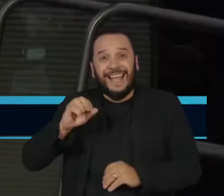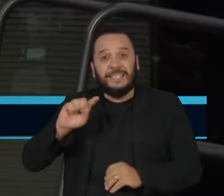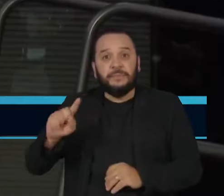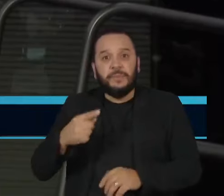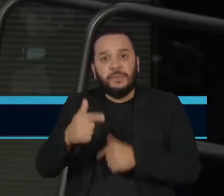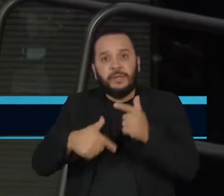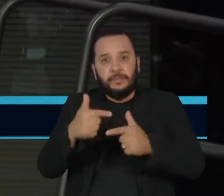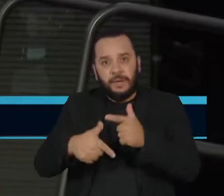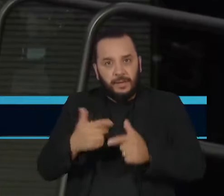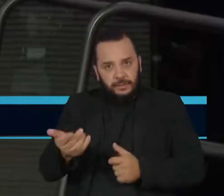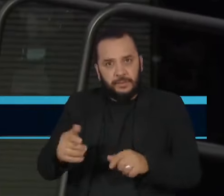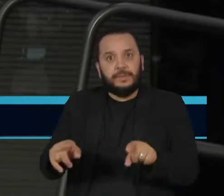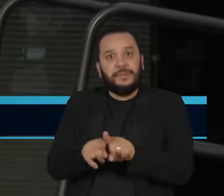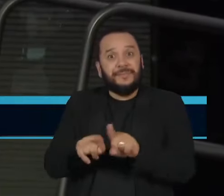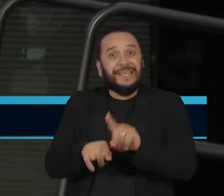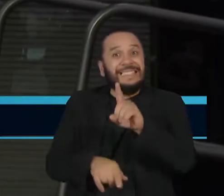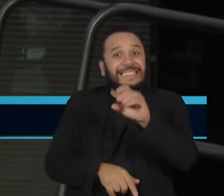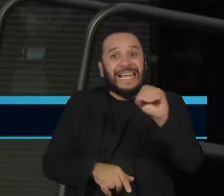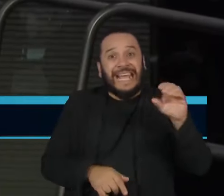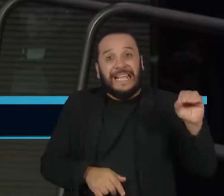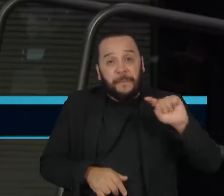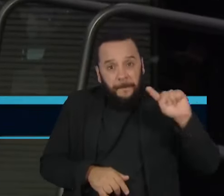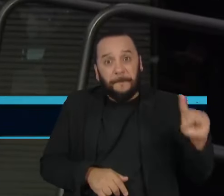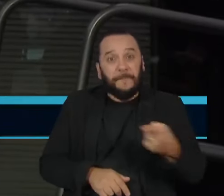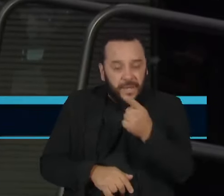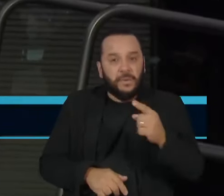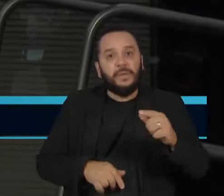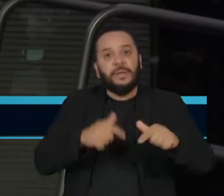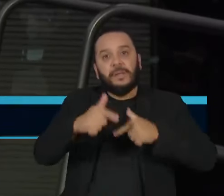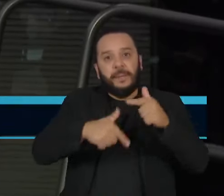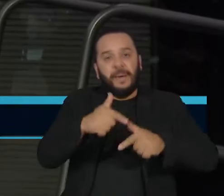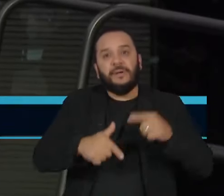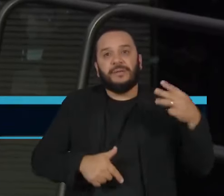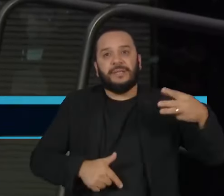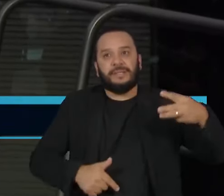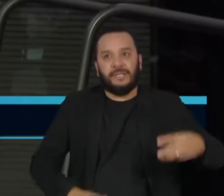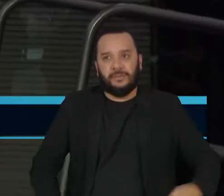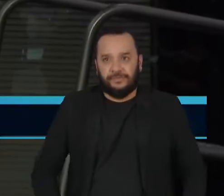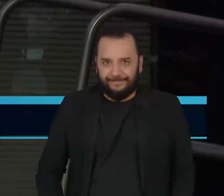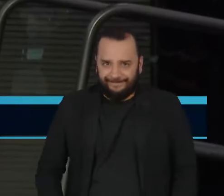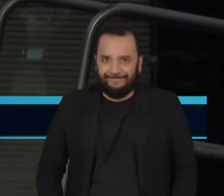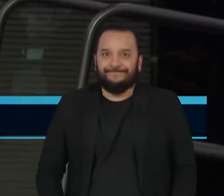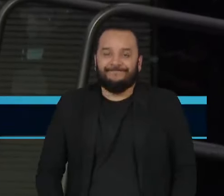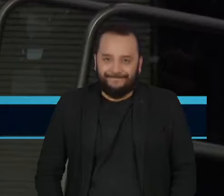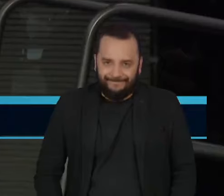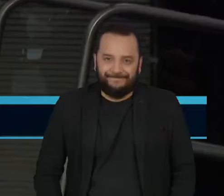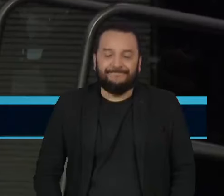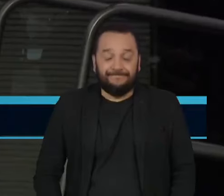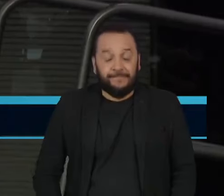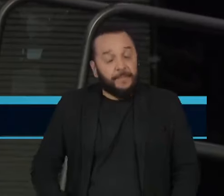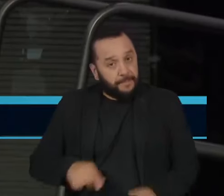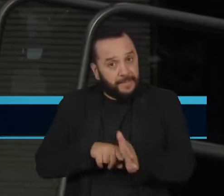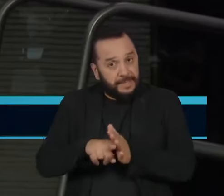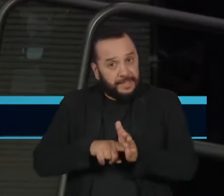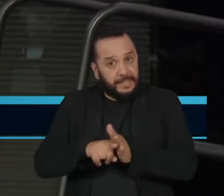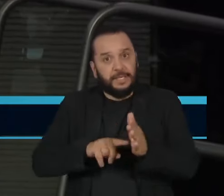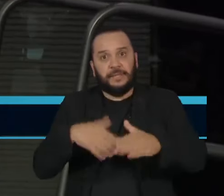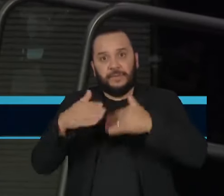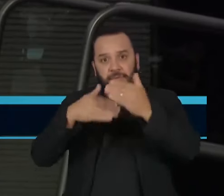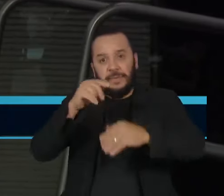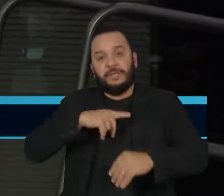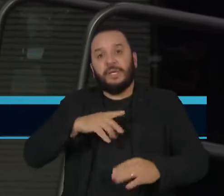mil empregos indiretos. Quando falamos de pesquisa e desenvolvimento, contamos com 1.500